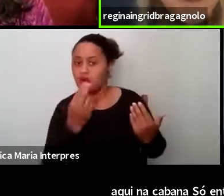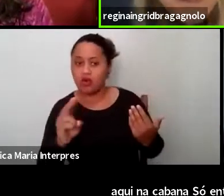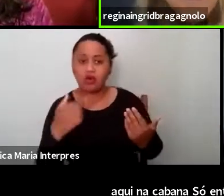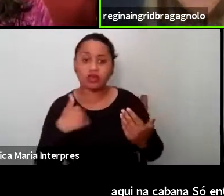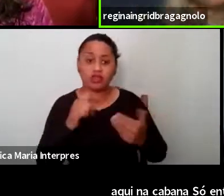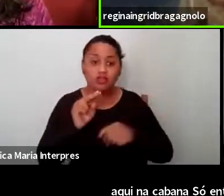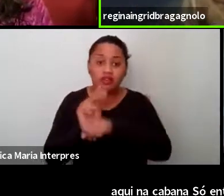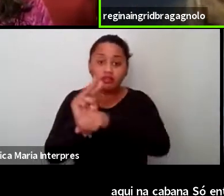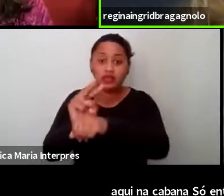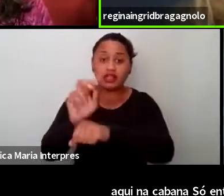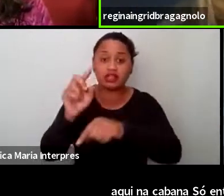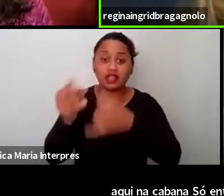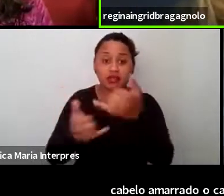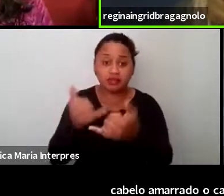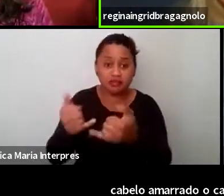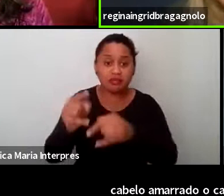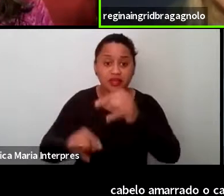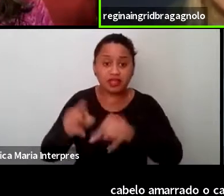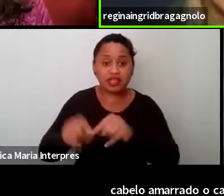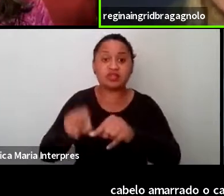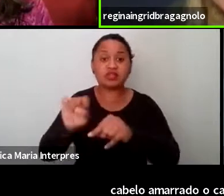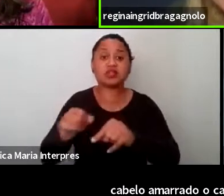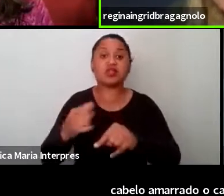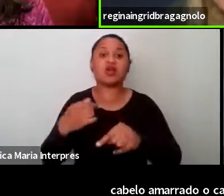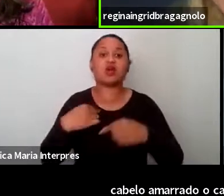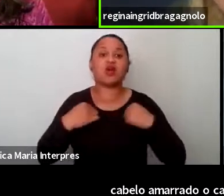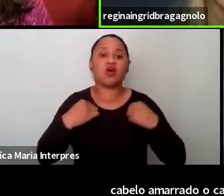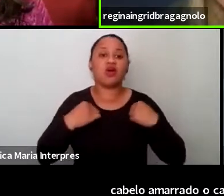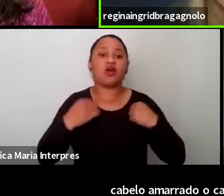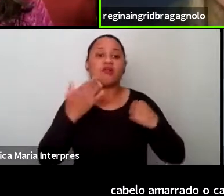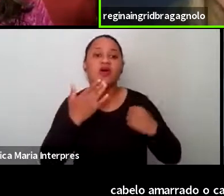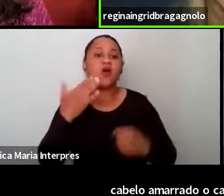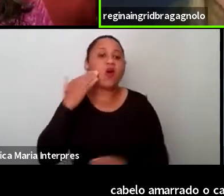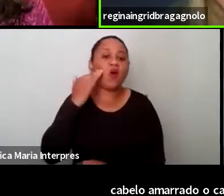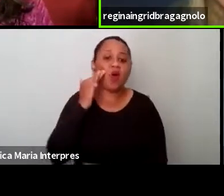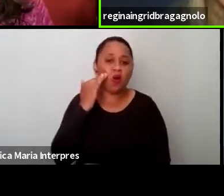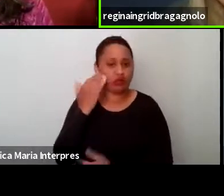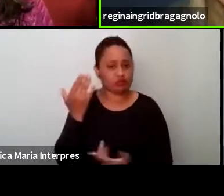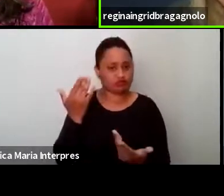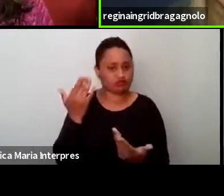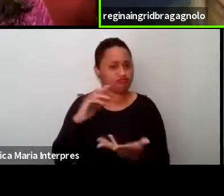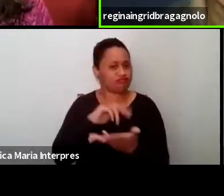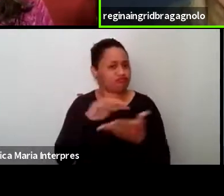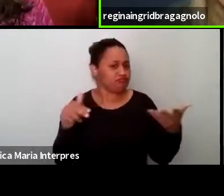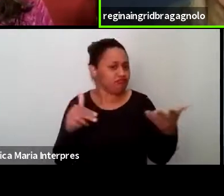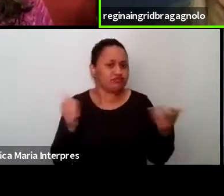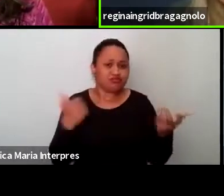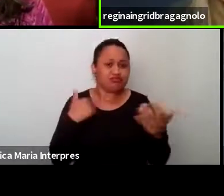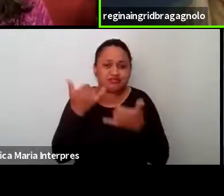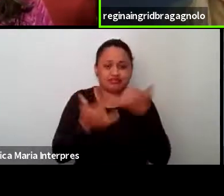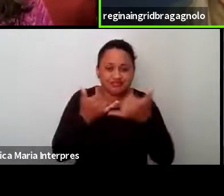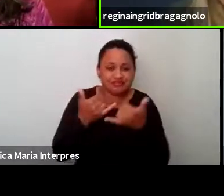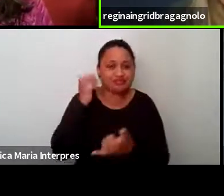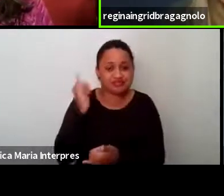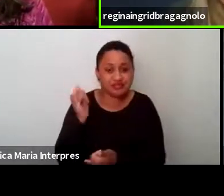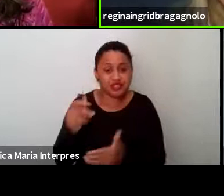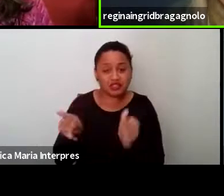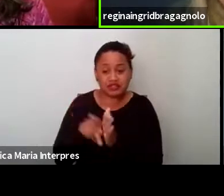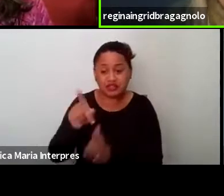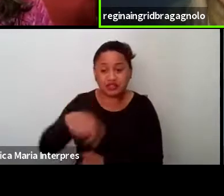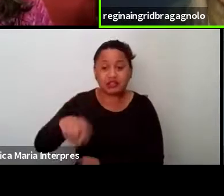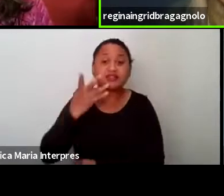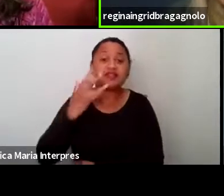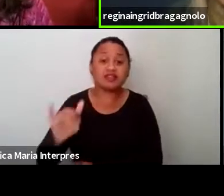o brinquedo para quem usa uma roupa rosa, etc. Ou seja, as brincadeiras das narrativas das crianças também